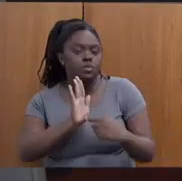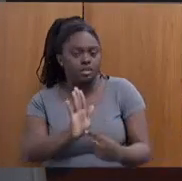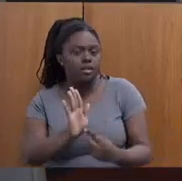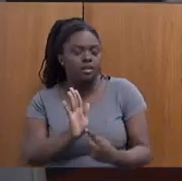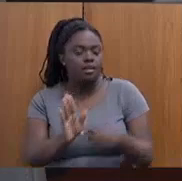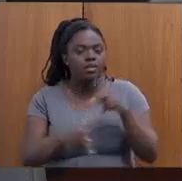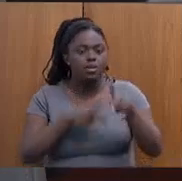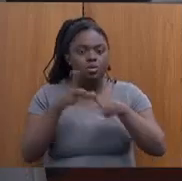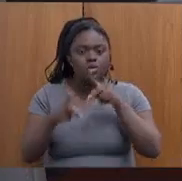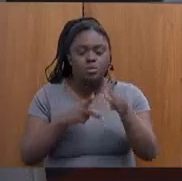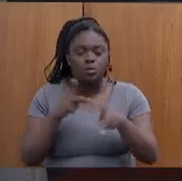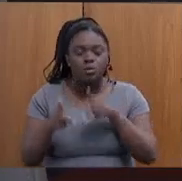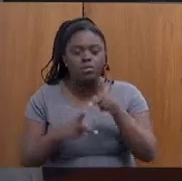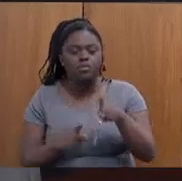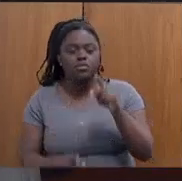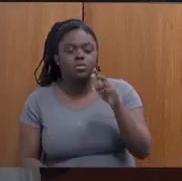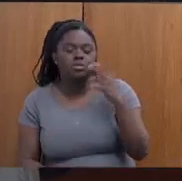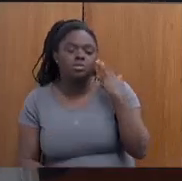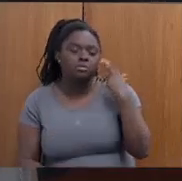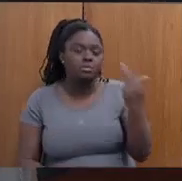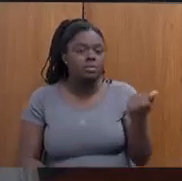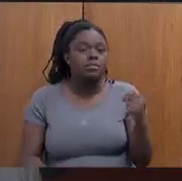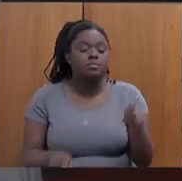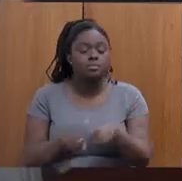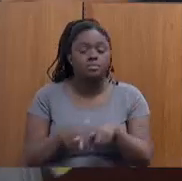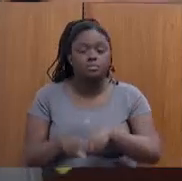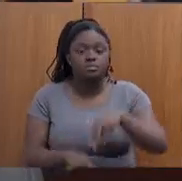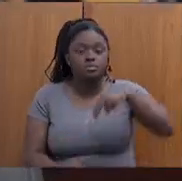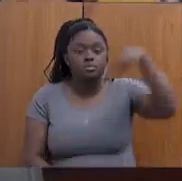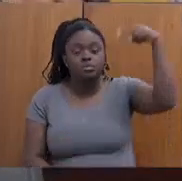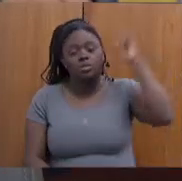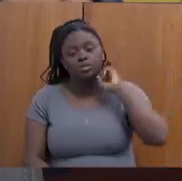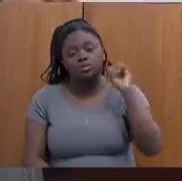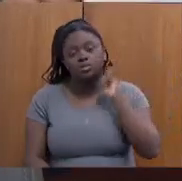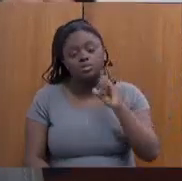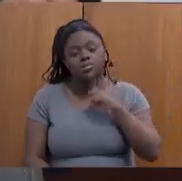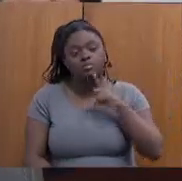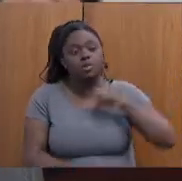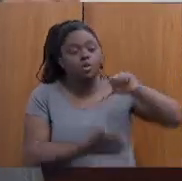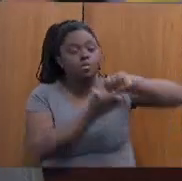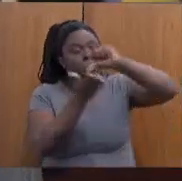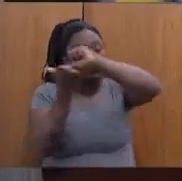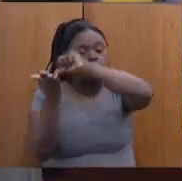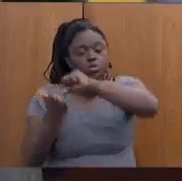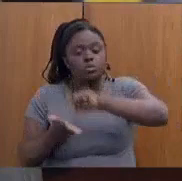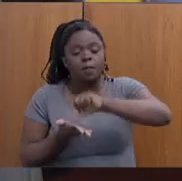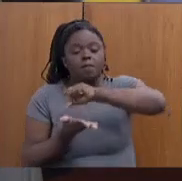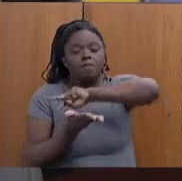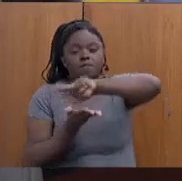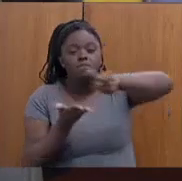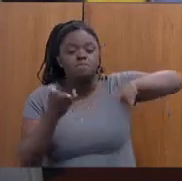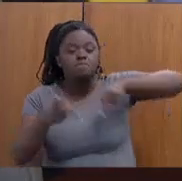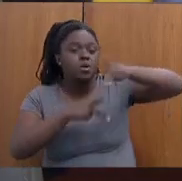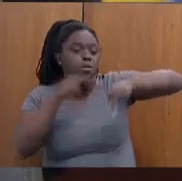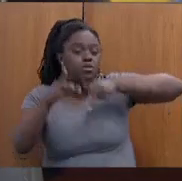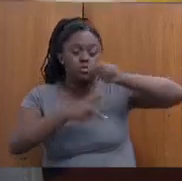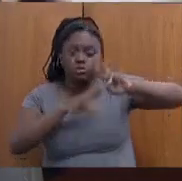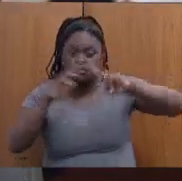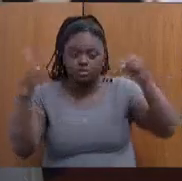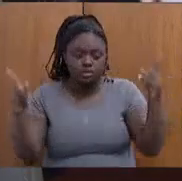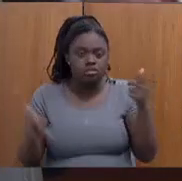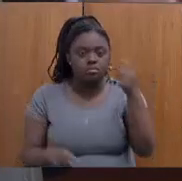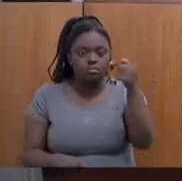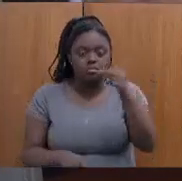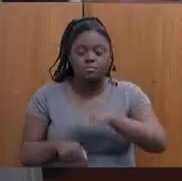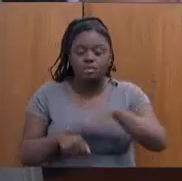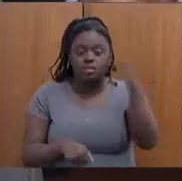do povo tradicional, e no norte de Minas, nós temos uma quantidade grande dos povos tradicionais, são mais de sete tipos de povos. E é na Comissão dos